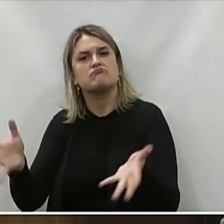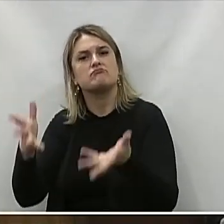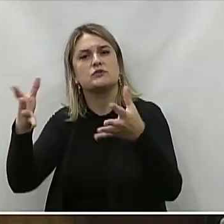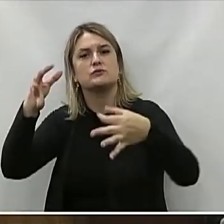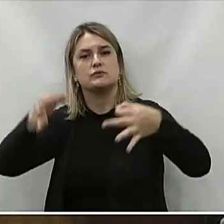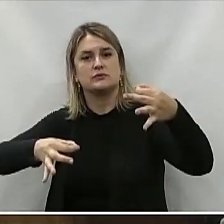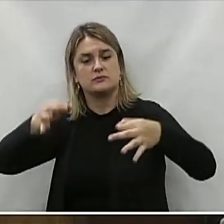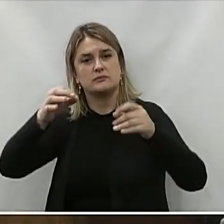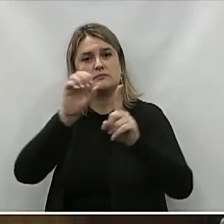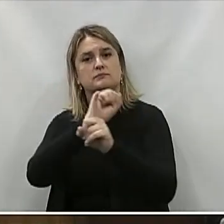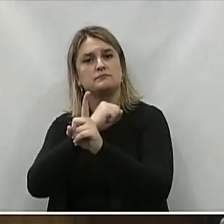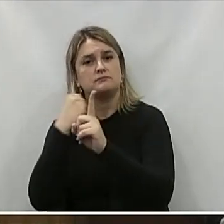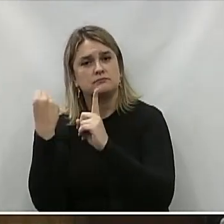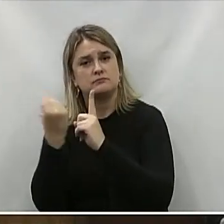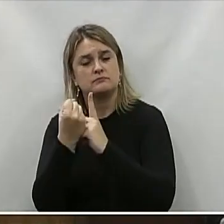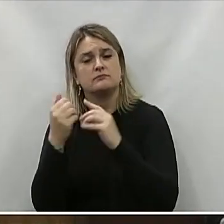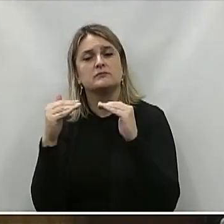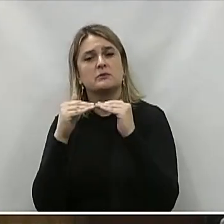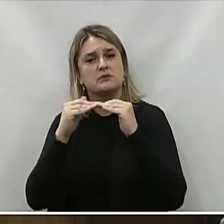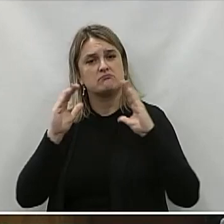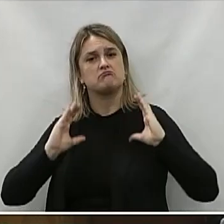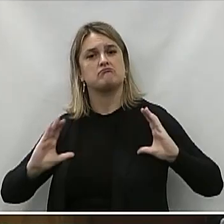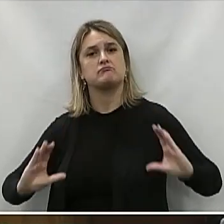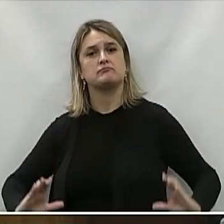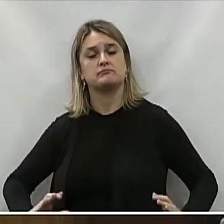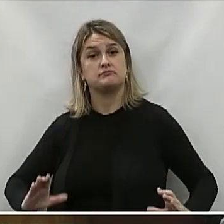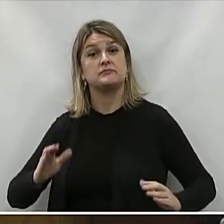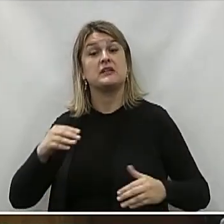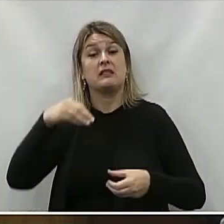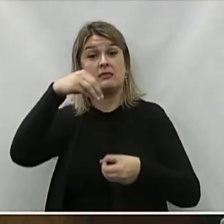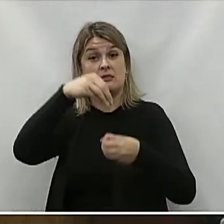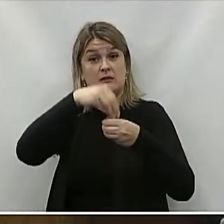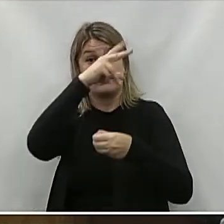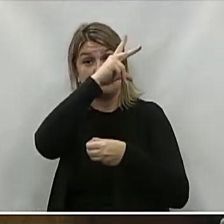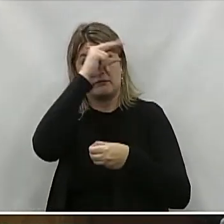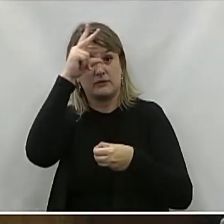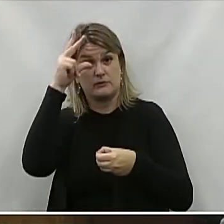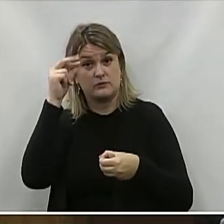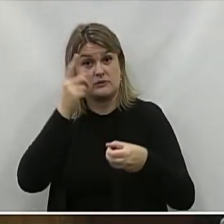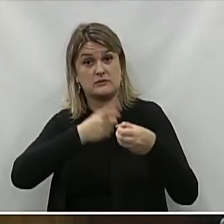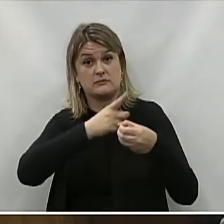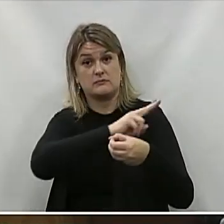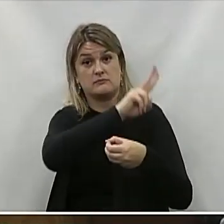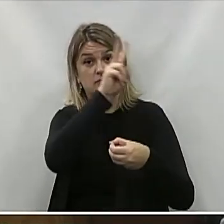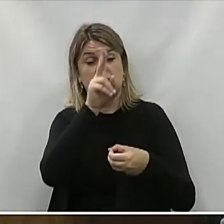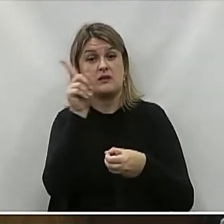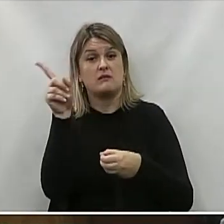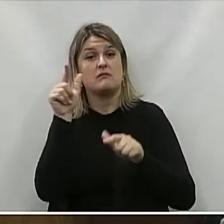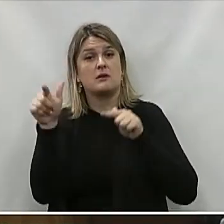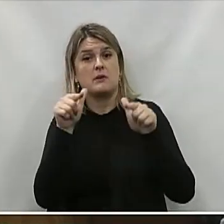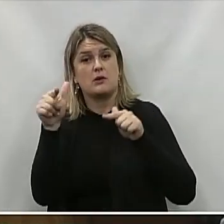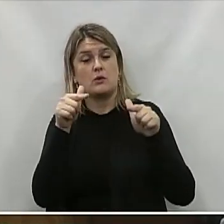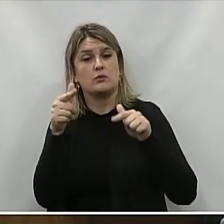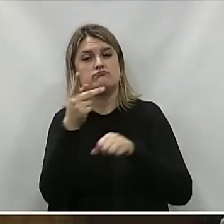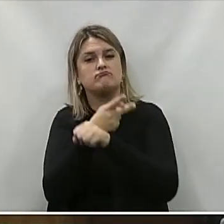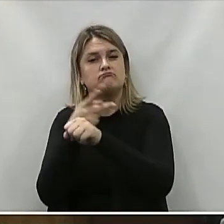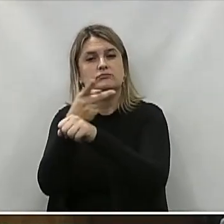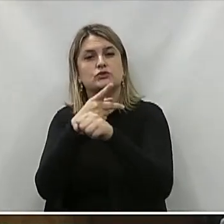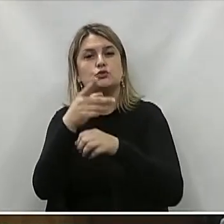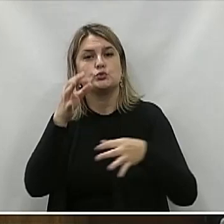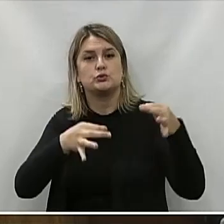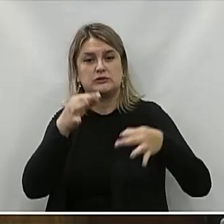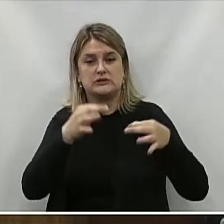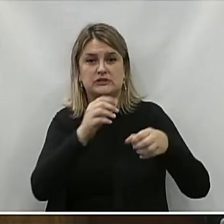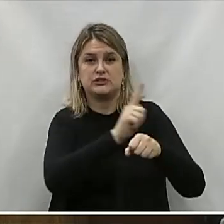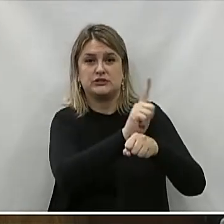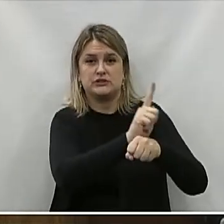da justiça social e efetivação Da cidadania Na Prefeitura Municipal de União da Vitória Exerceu a função de procurador jurídico Nas